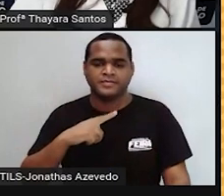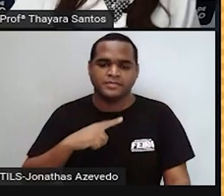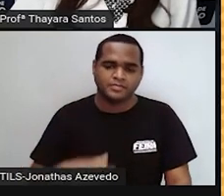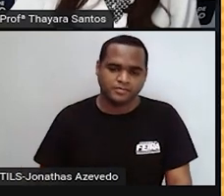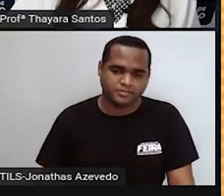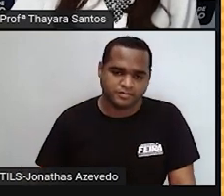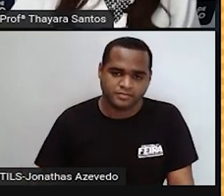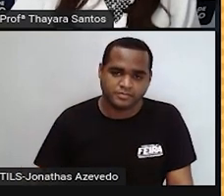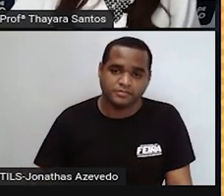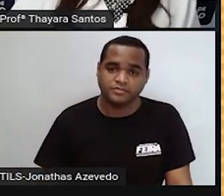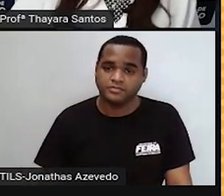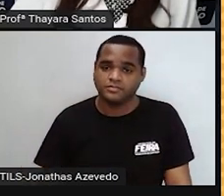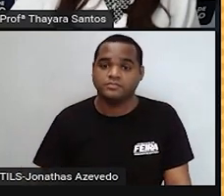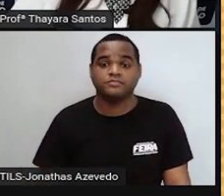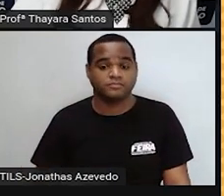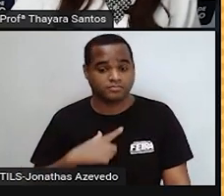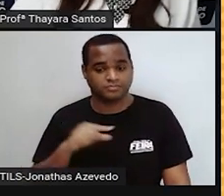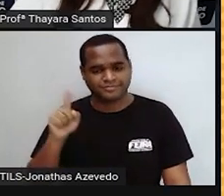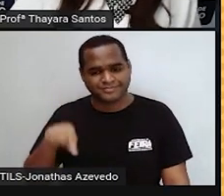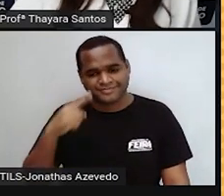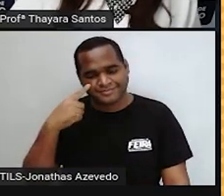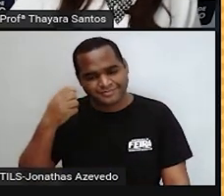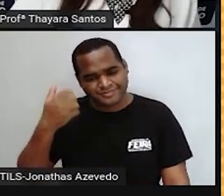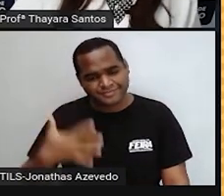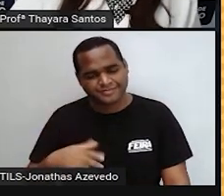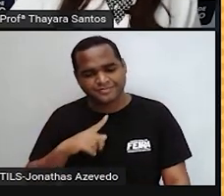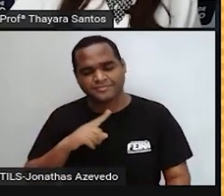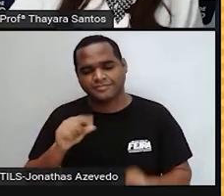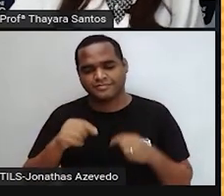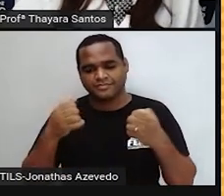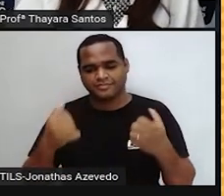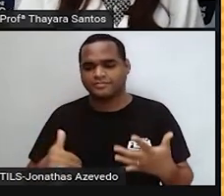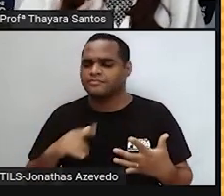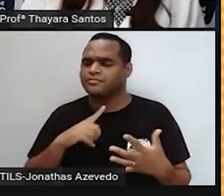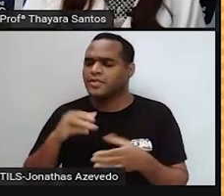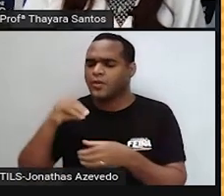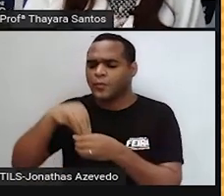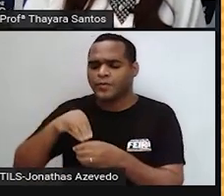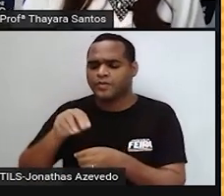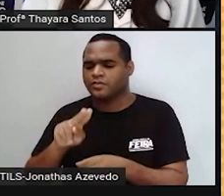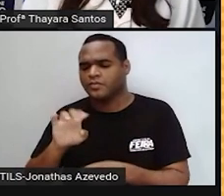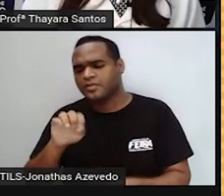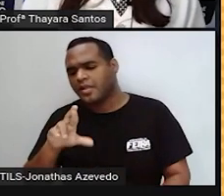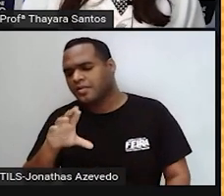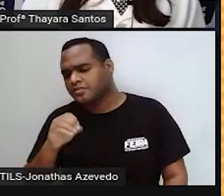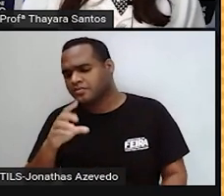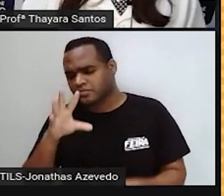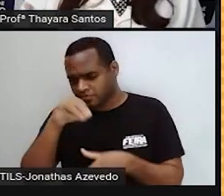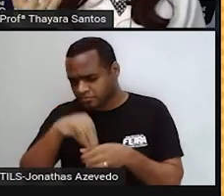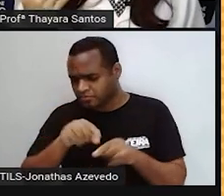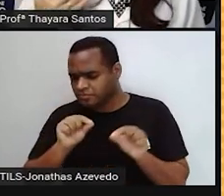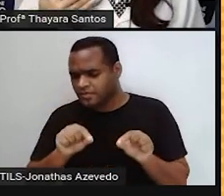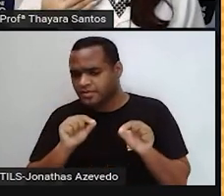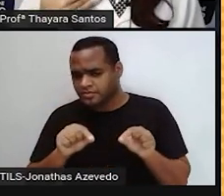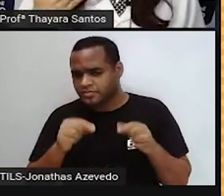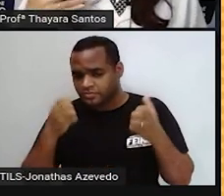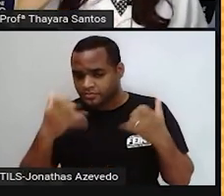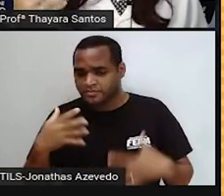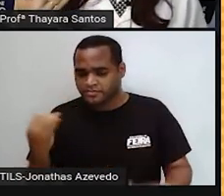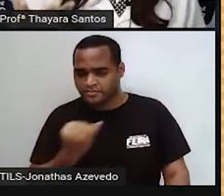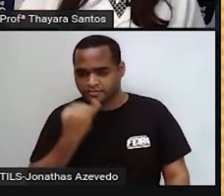uma de cada lado, conectando o ovário com o útero. E qual é a função dessas trompas de falópio? A